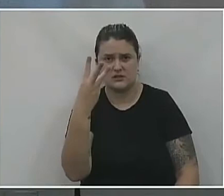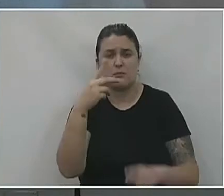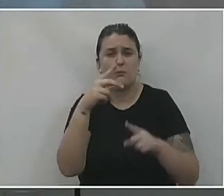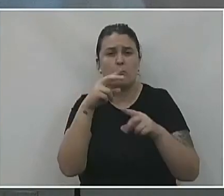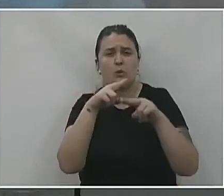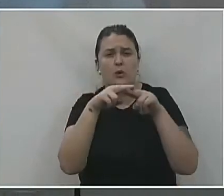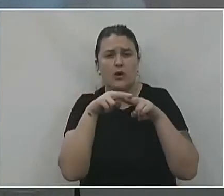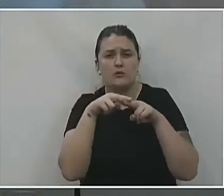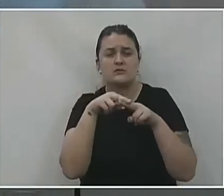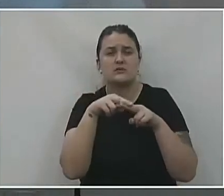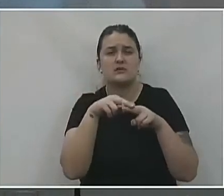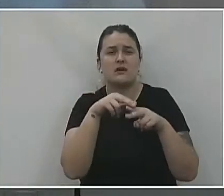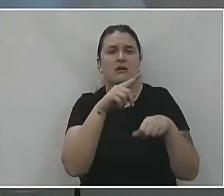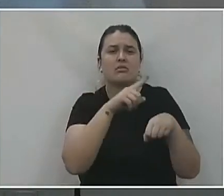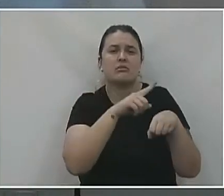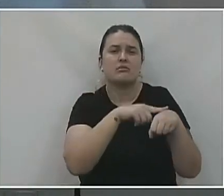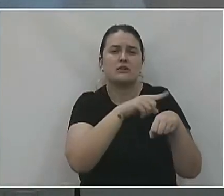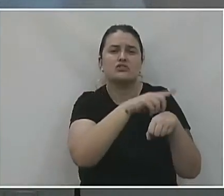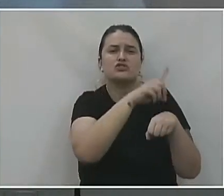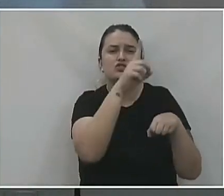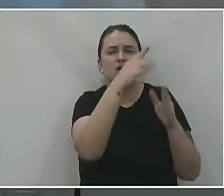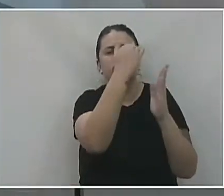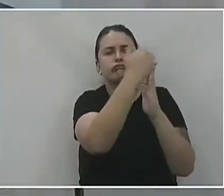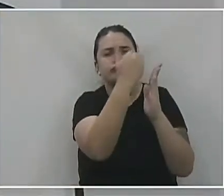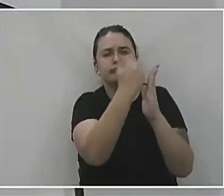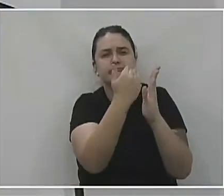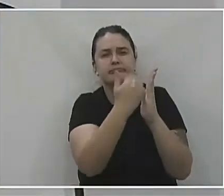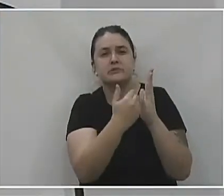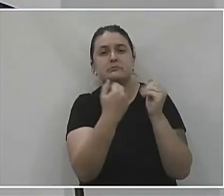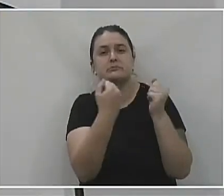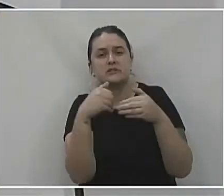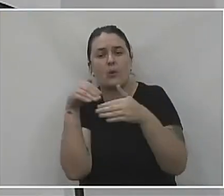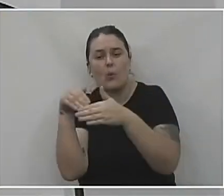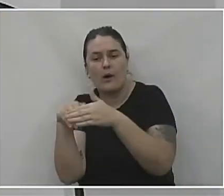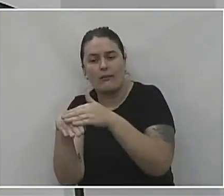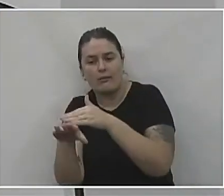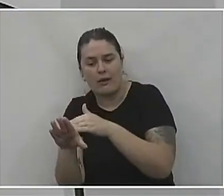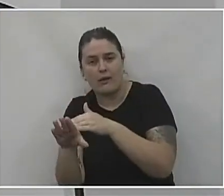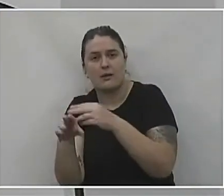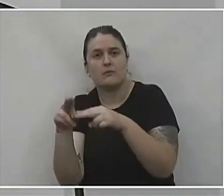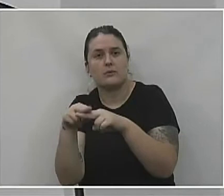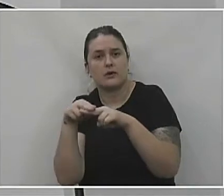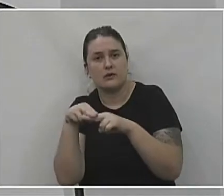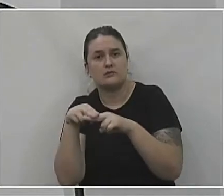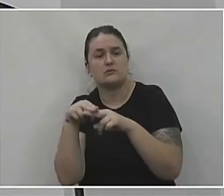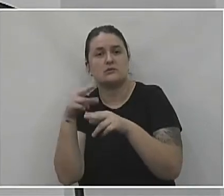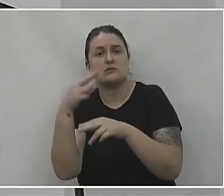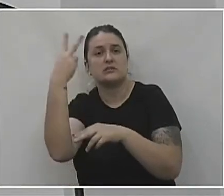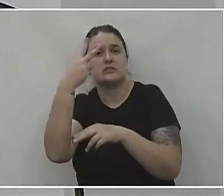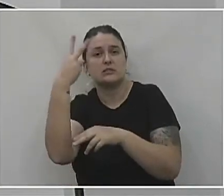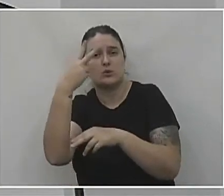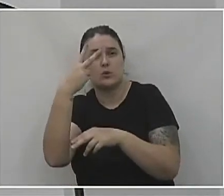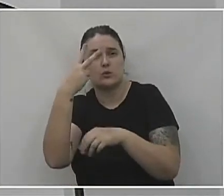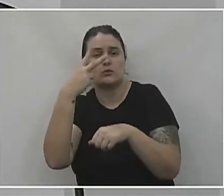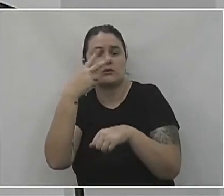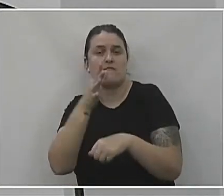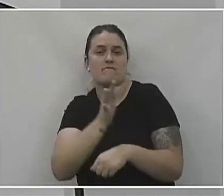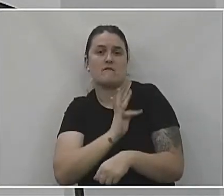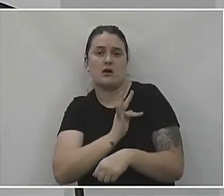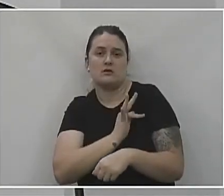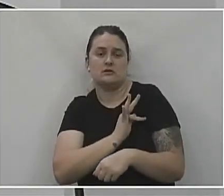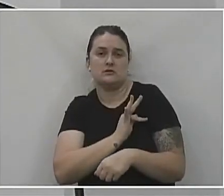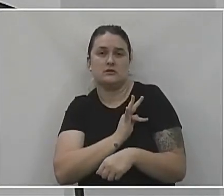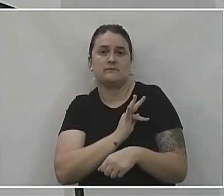causa do cronograma vacinal. Nós precisamos guardar essas doses para serem aplicadas no devido momento.